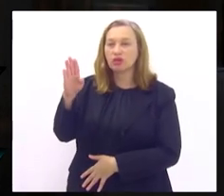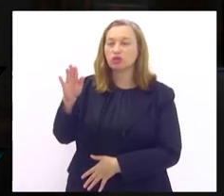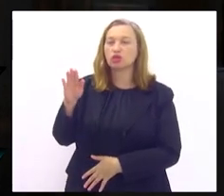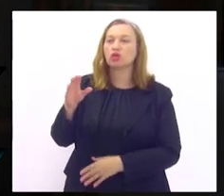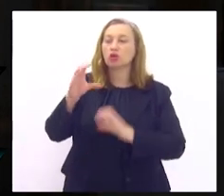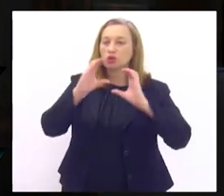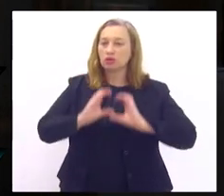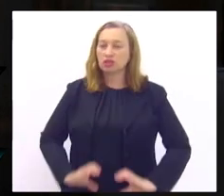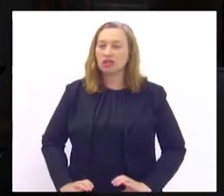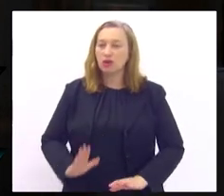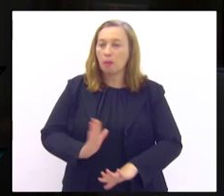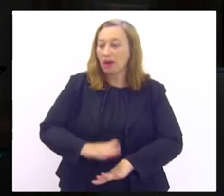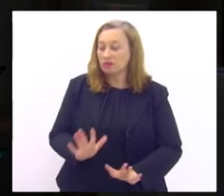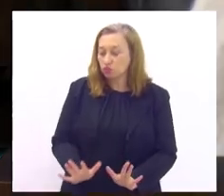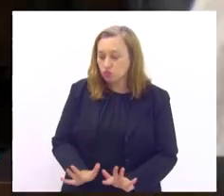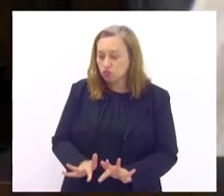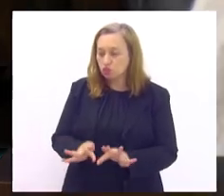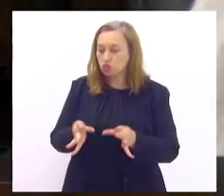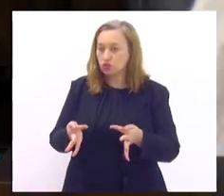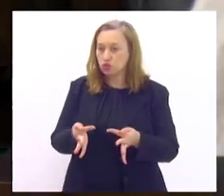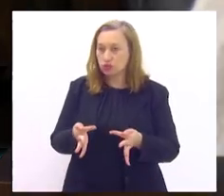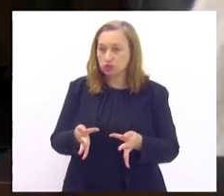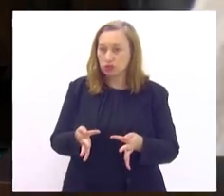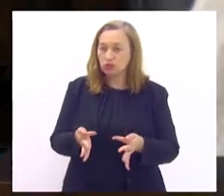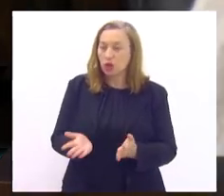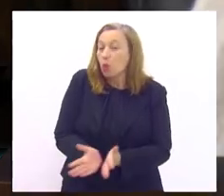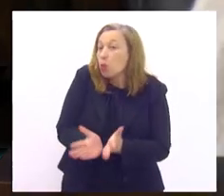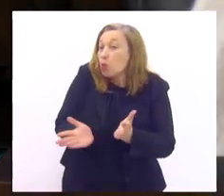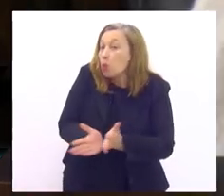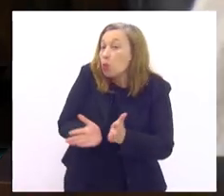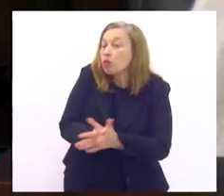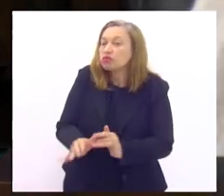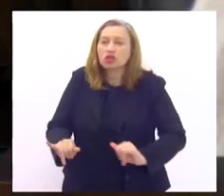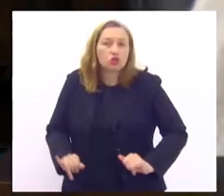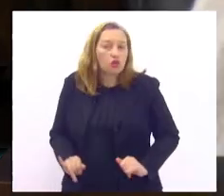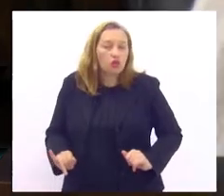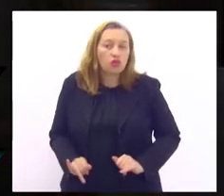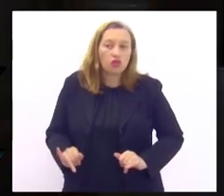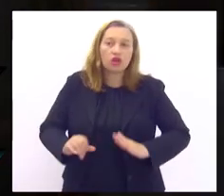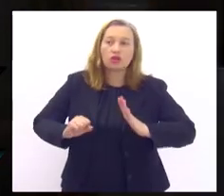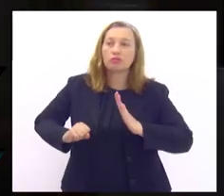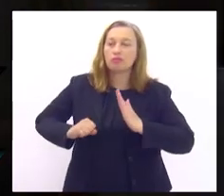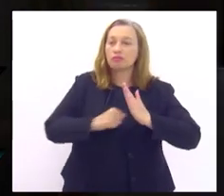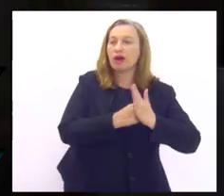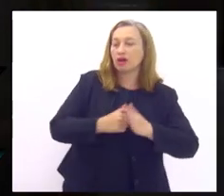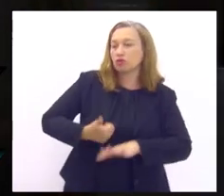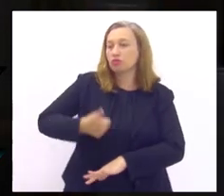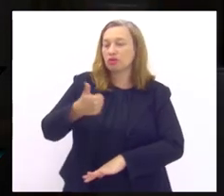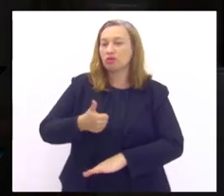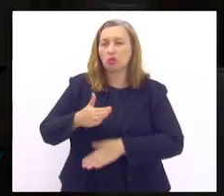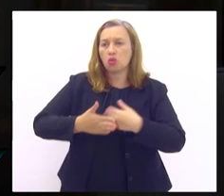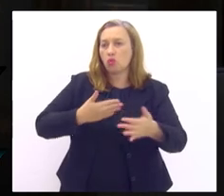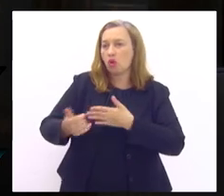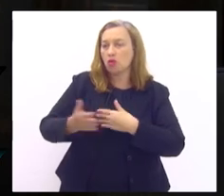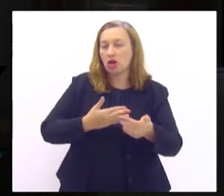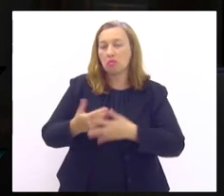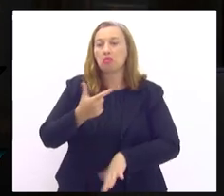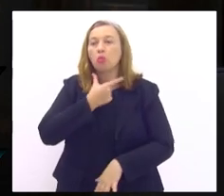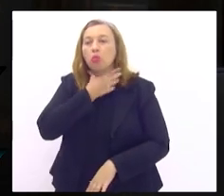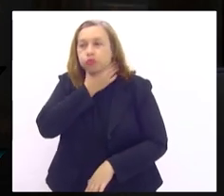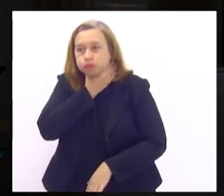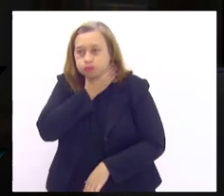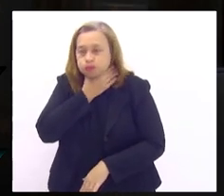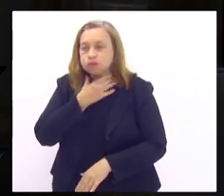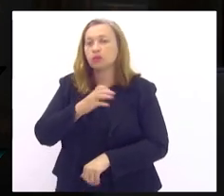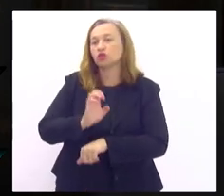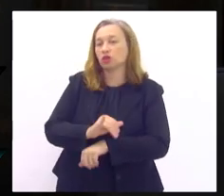mais humilde que está ali naquela camada da população que vai sofrer os primeiros impactos de qualquer crise que esse Estado vem a gerar então é